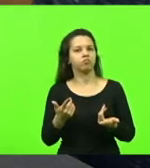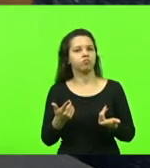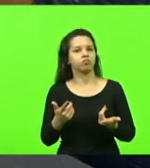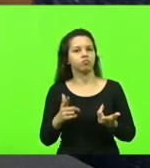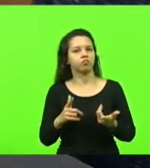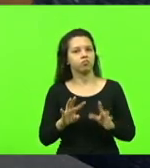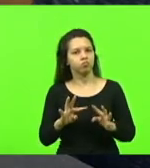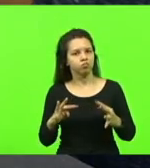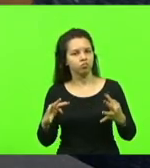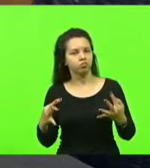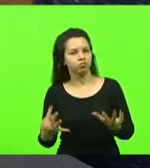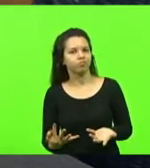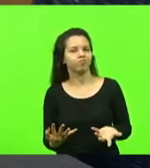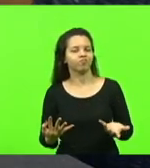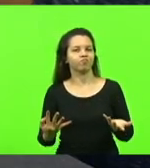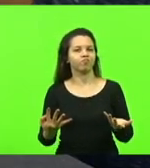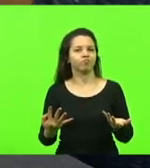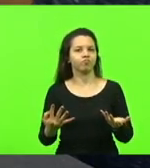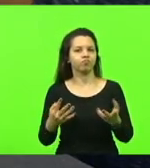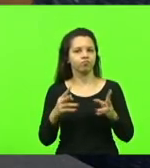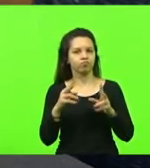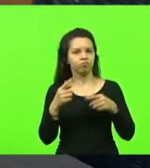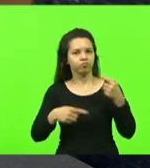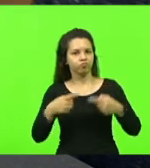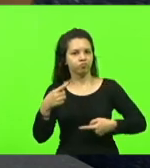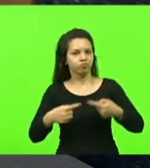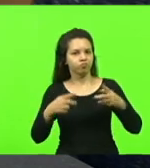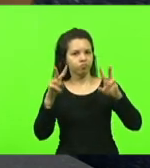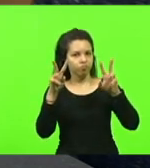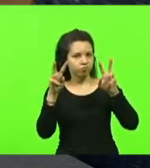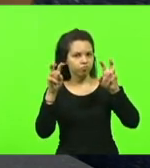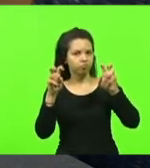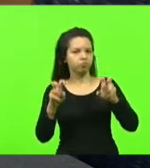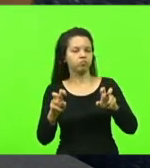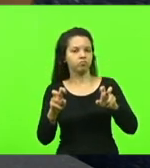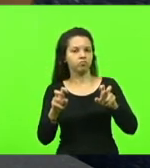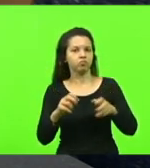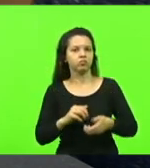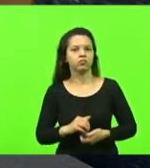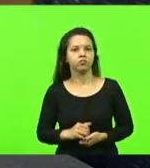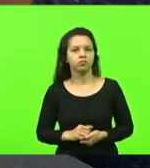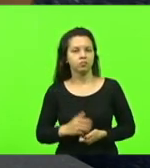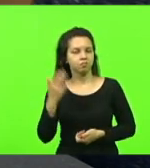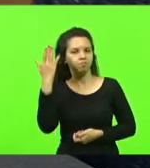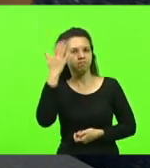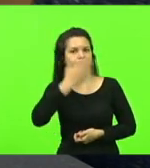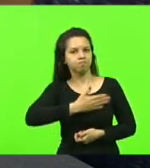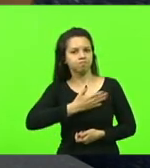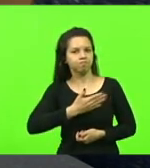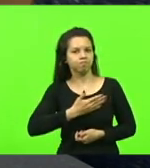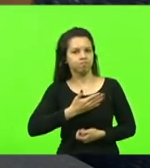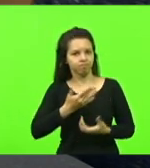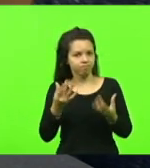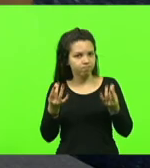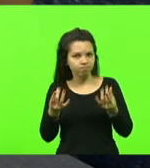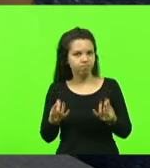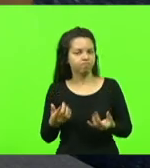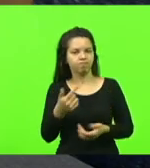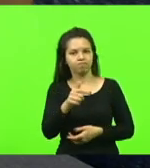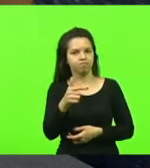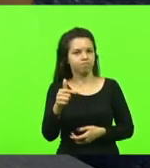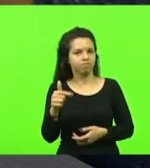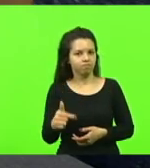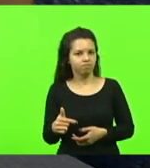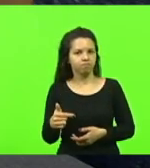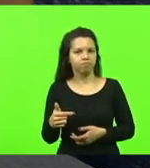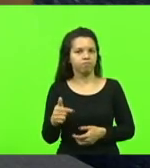sem nenhuma prova substancial de mudanças